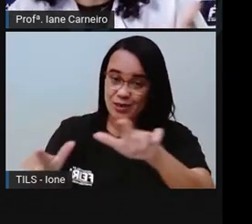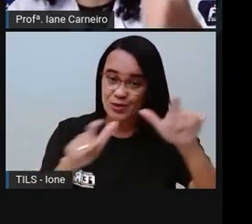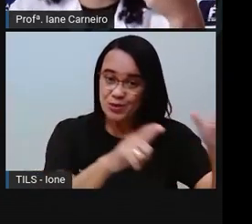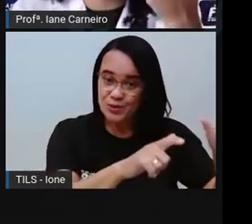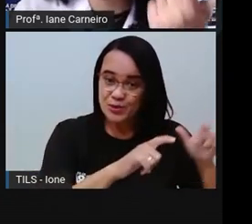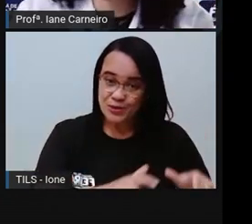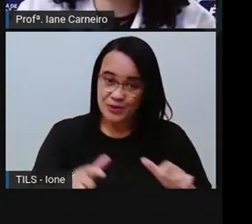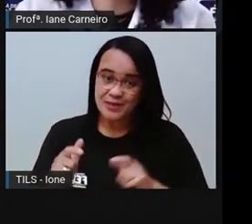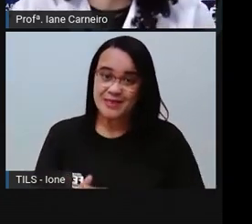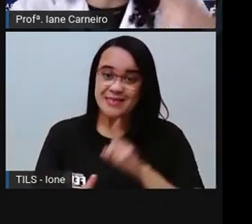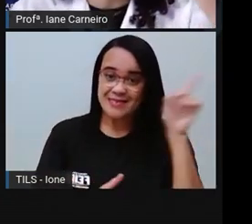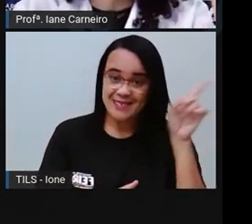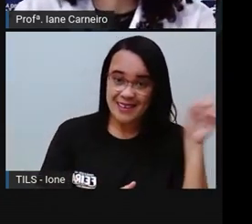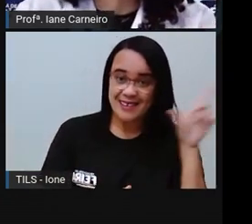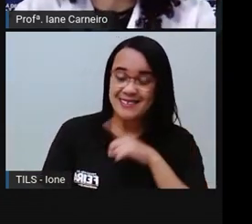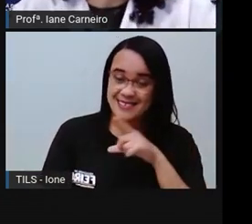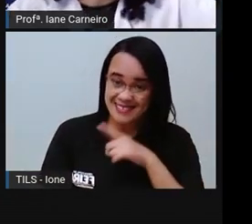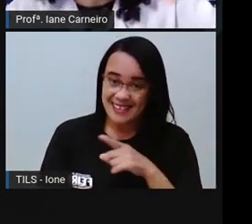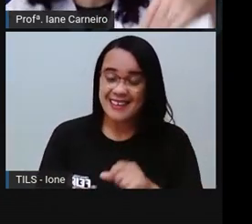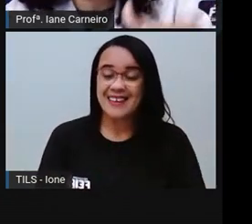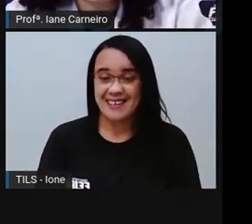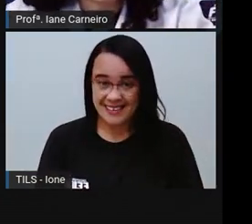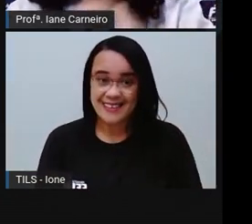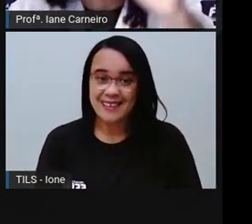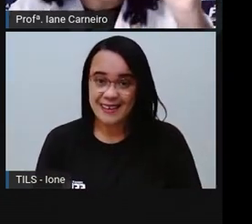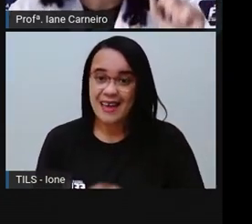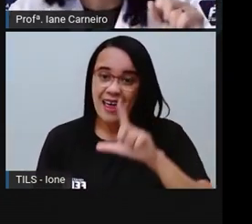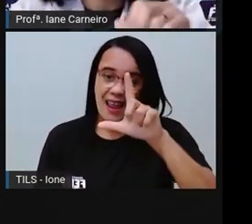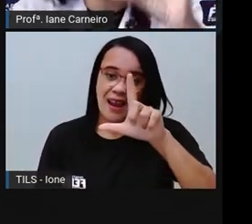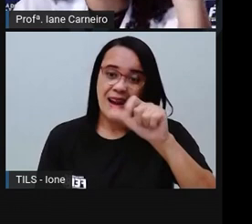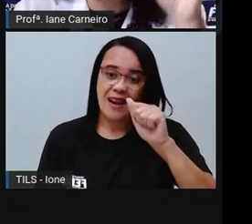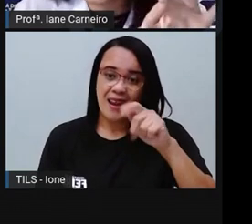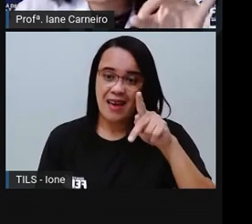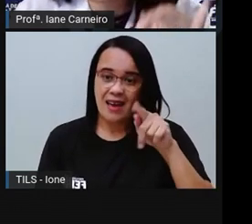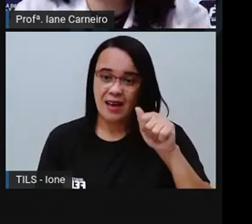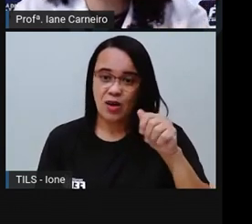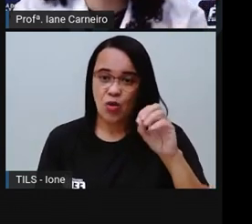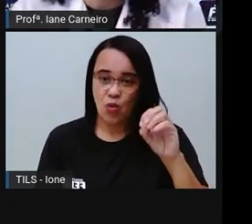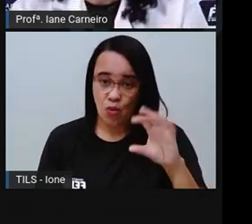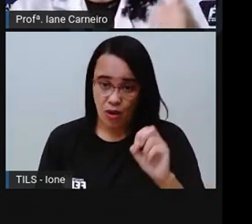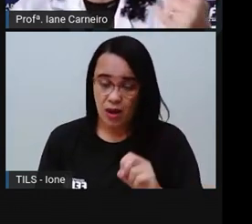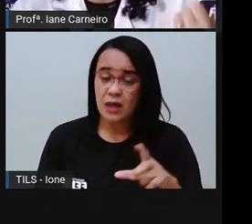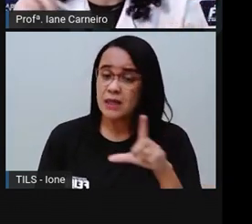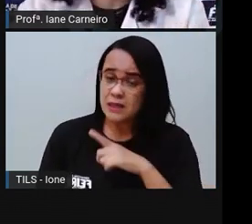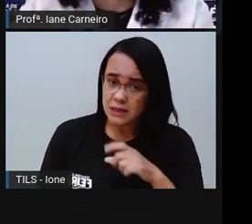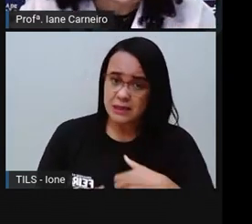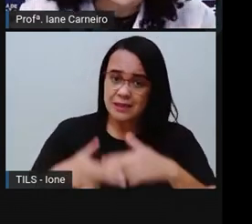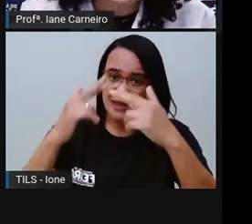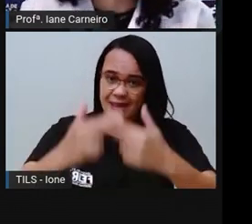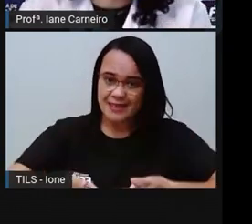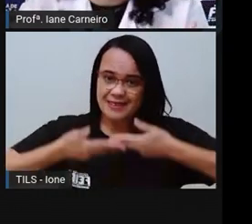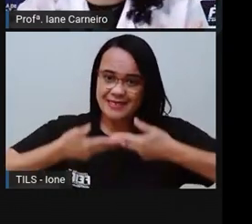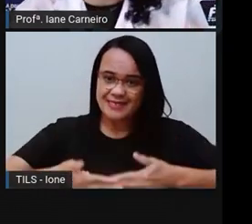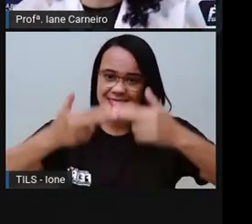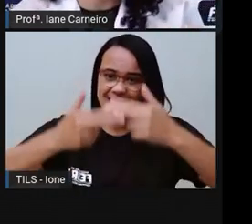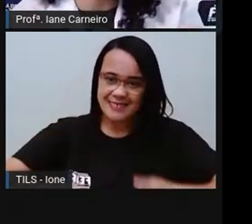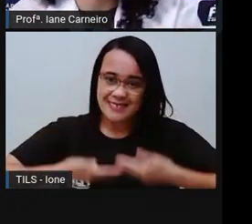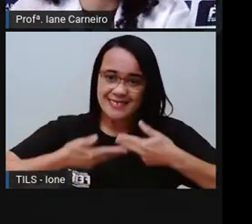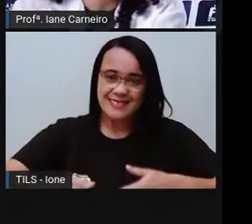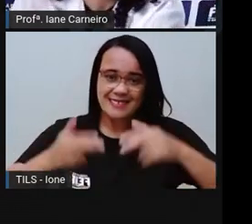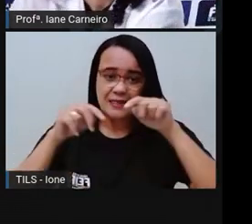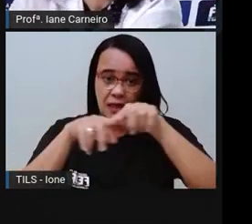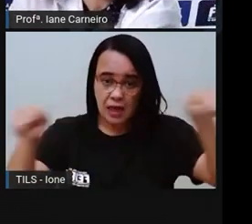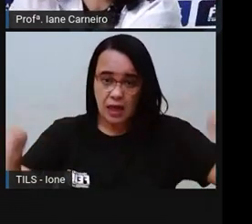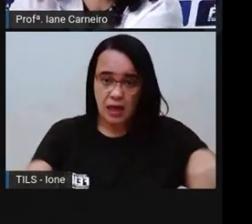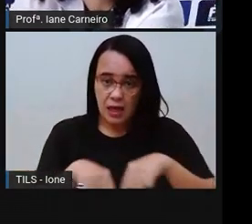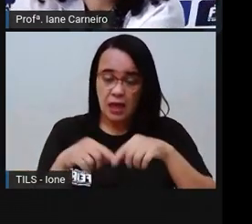Parque da Lagoa. Tem o balanço, a gangorra, escorregadeira, que é massa, né? Eu sei que vocês amam. Tem a caixa de areia para vocês brincarem,